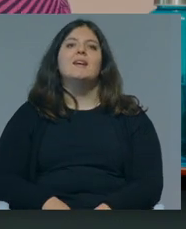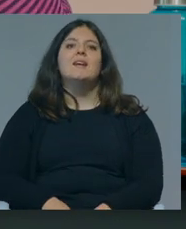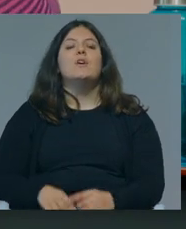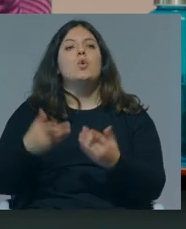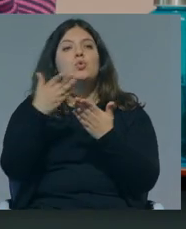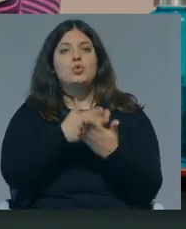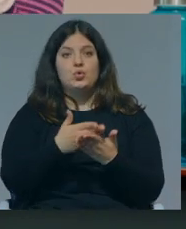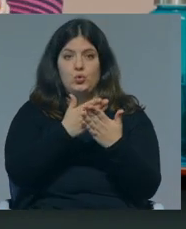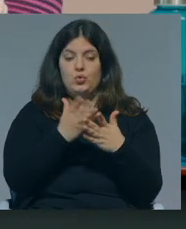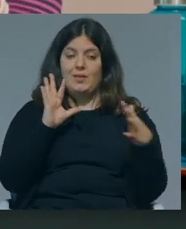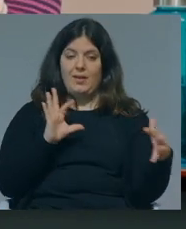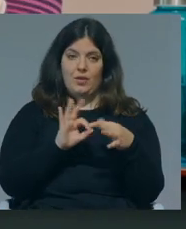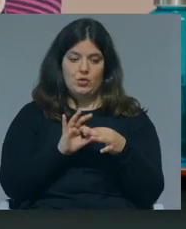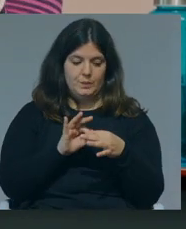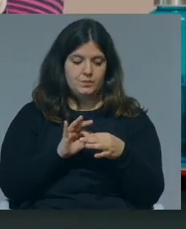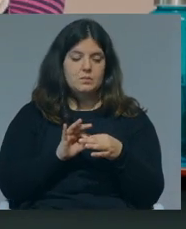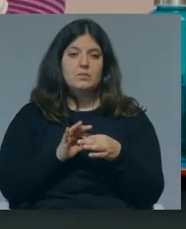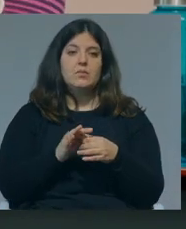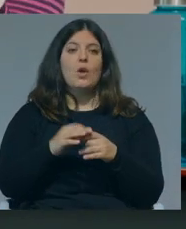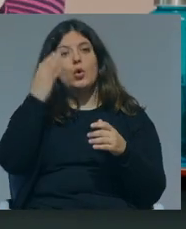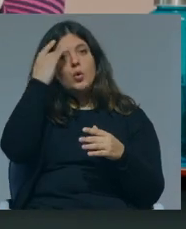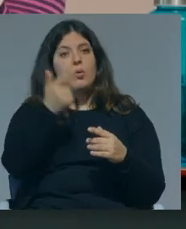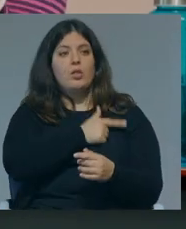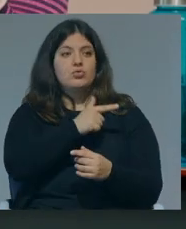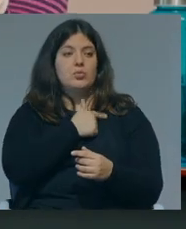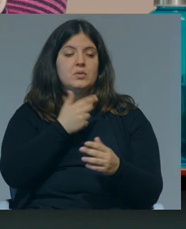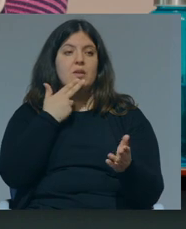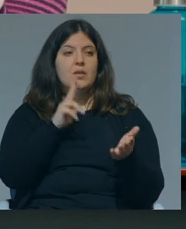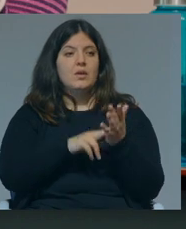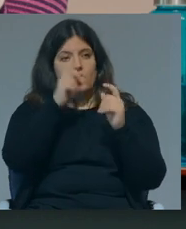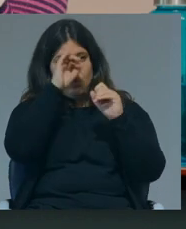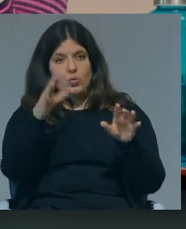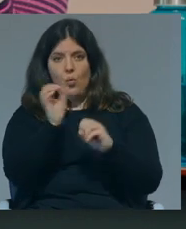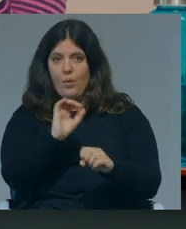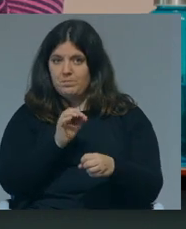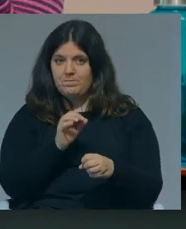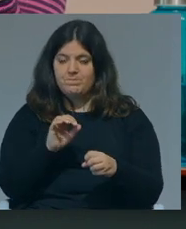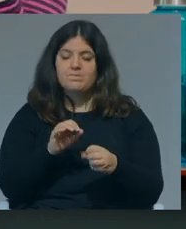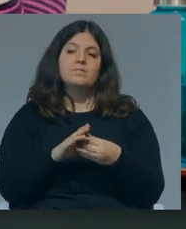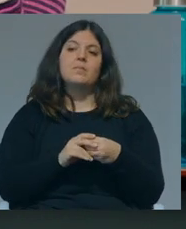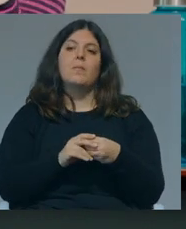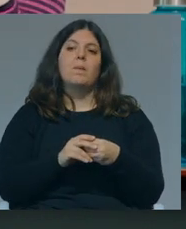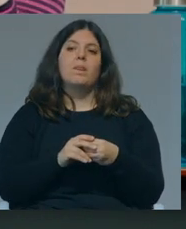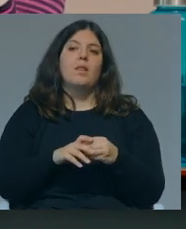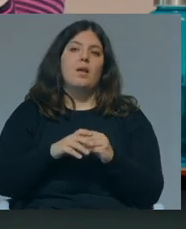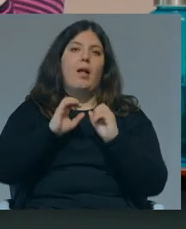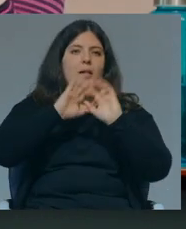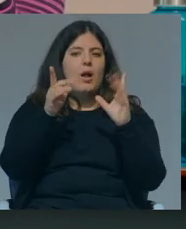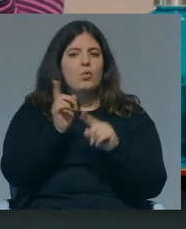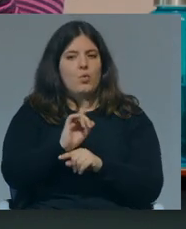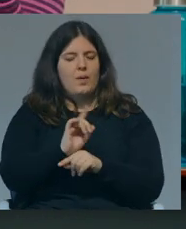Os estudos empíricos relativamente ao tamanho das turmas são, na verdade, bastante inconclusivos, ou seja, não é, claro,